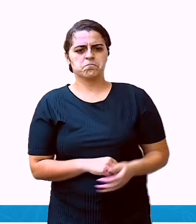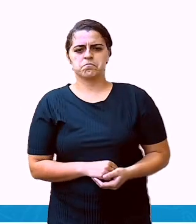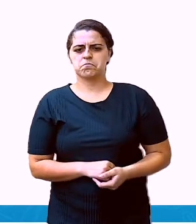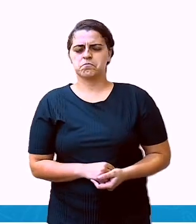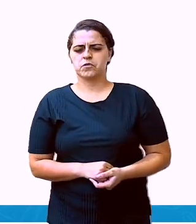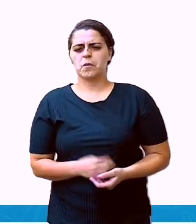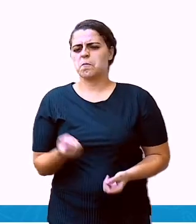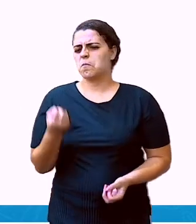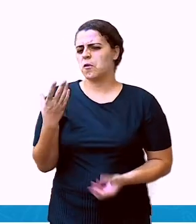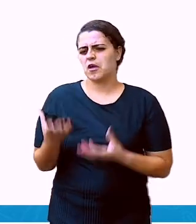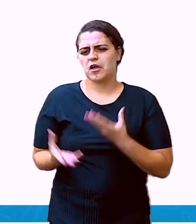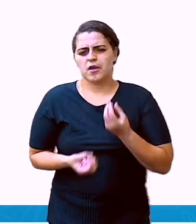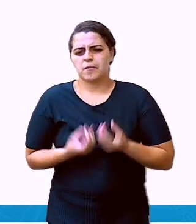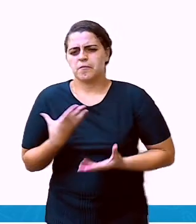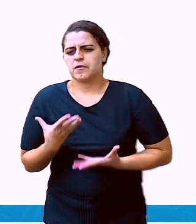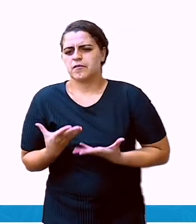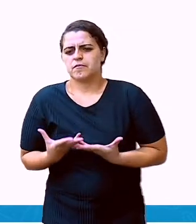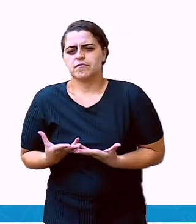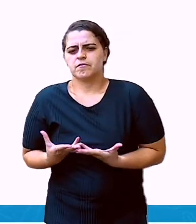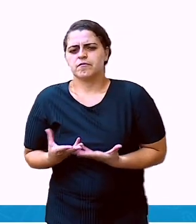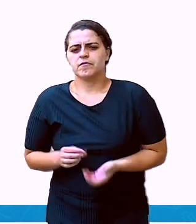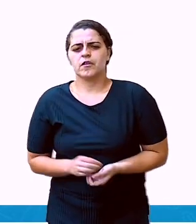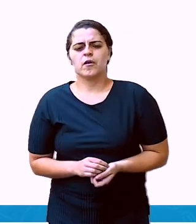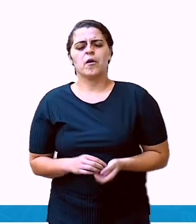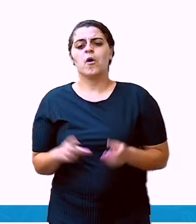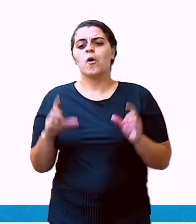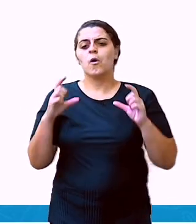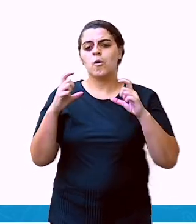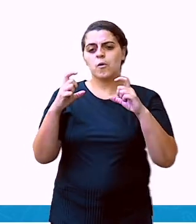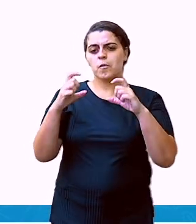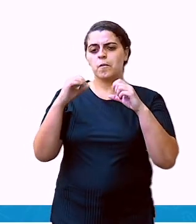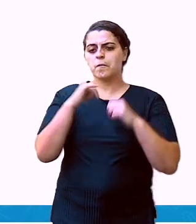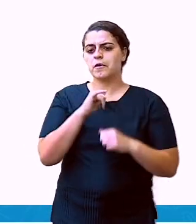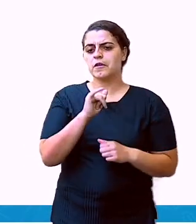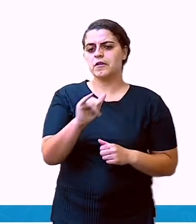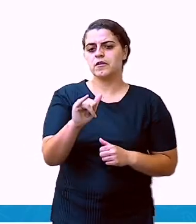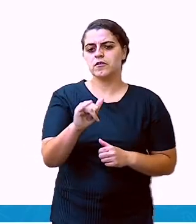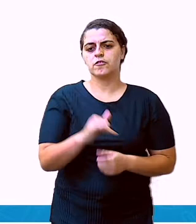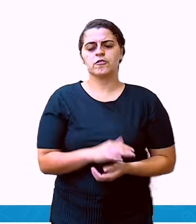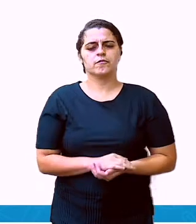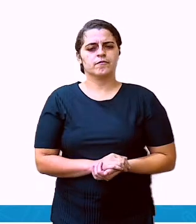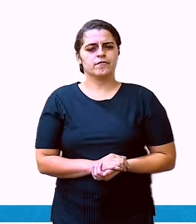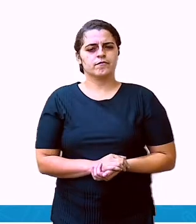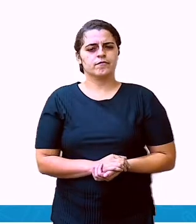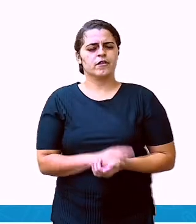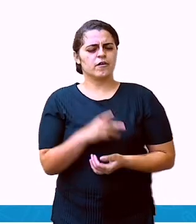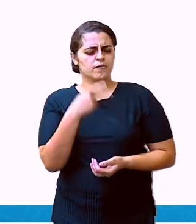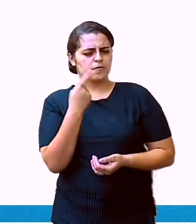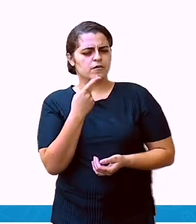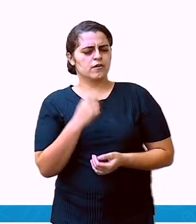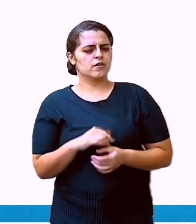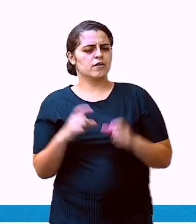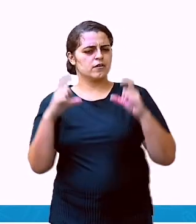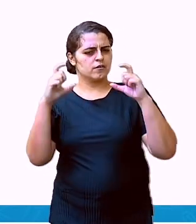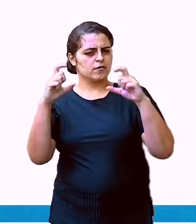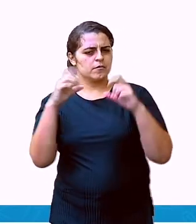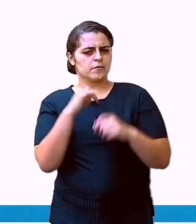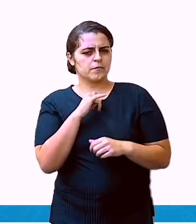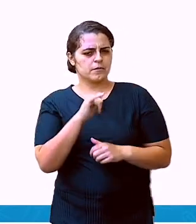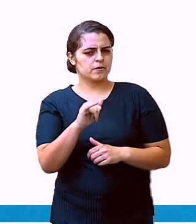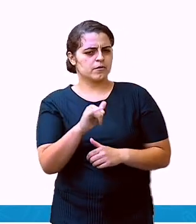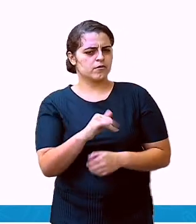Um poema ou um bilhete? Lembre-se o que eu falei sobre o bilhete.